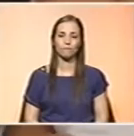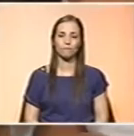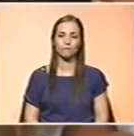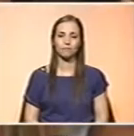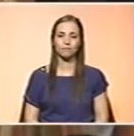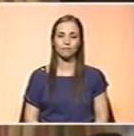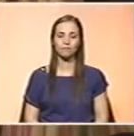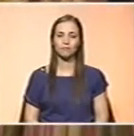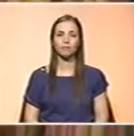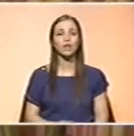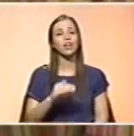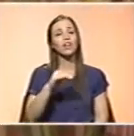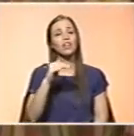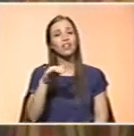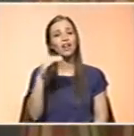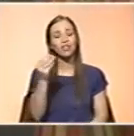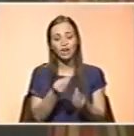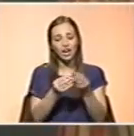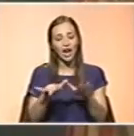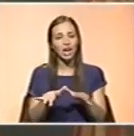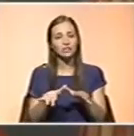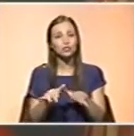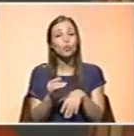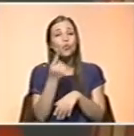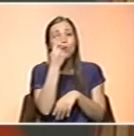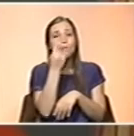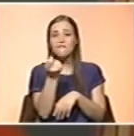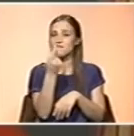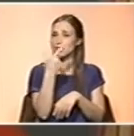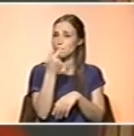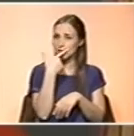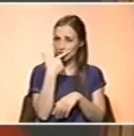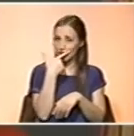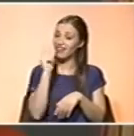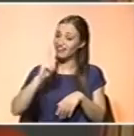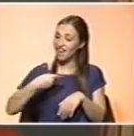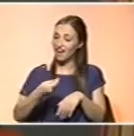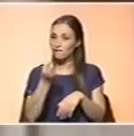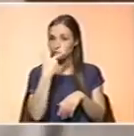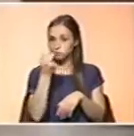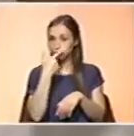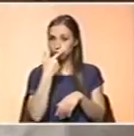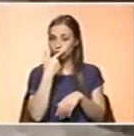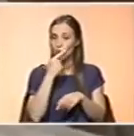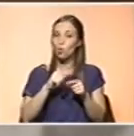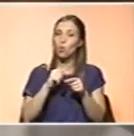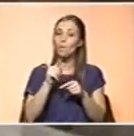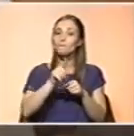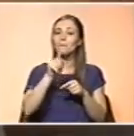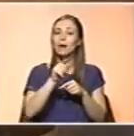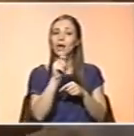Em idade pediátrica, haverá uma única vitamina a dar sob a forma de suplemento no primeiro ano de vida,